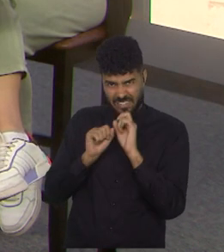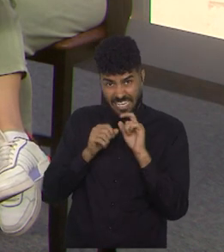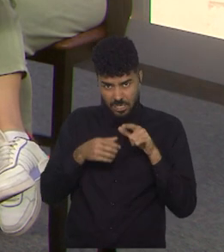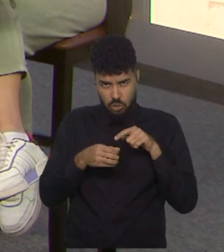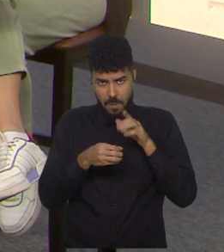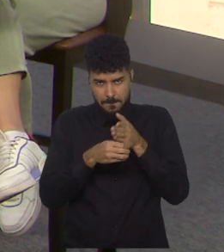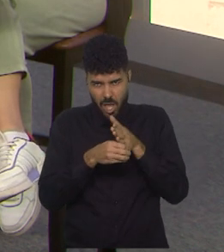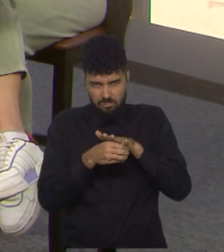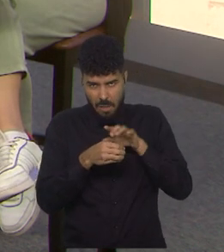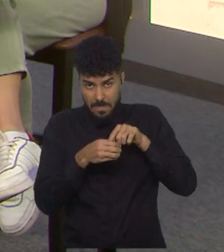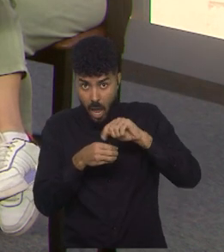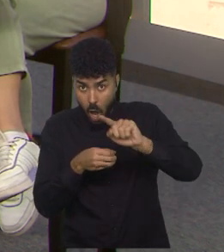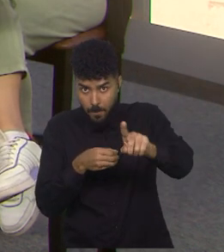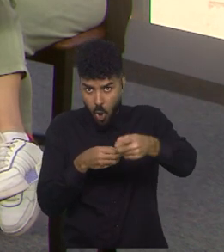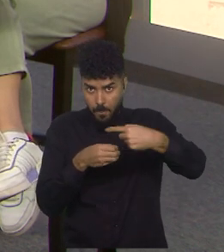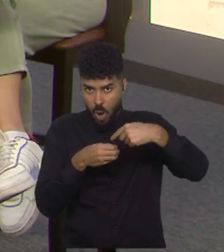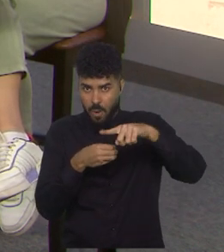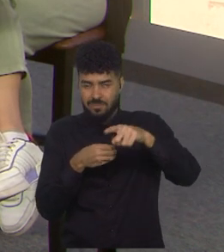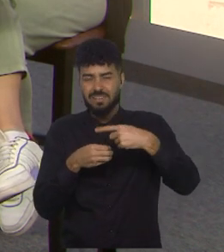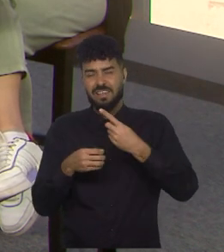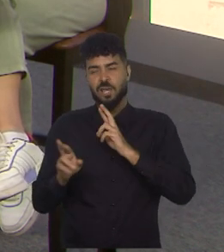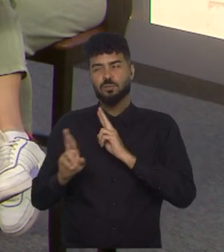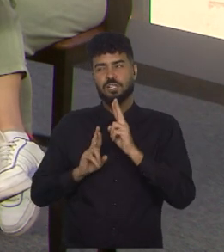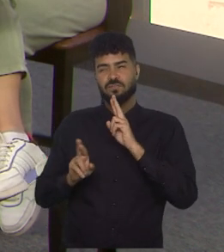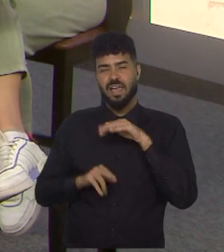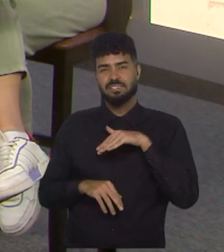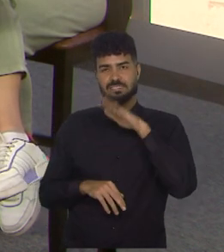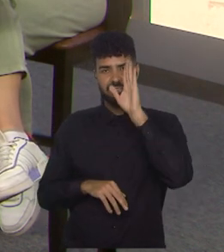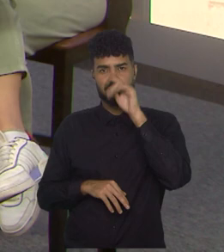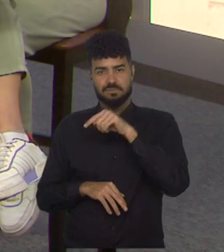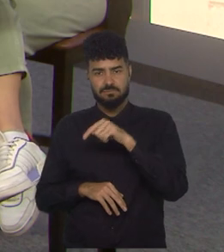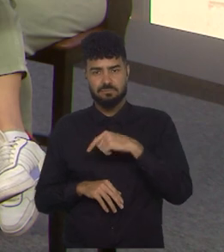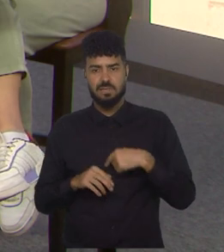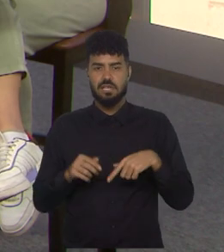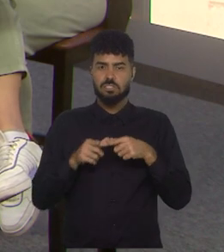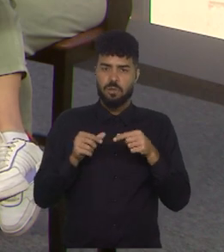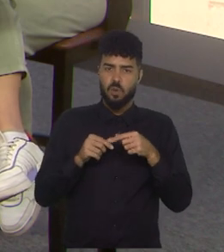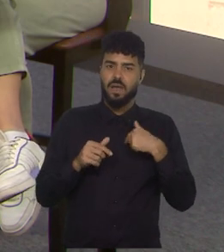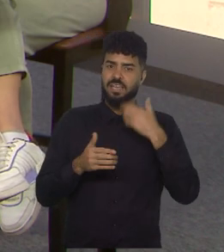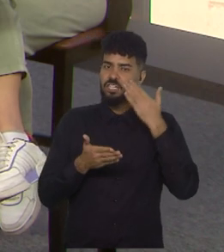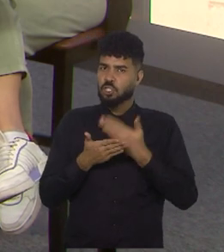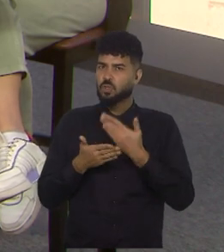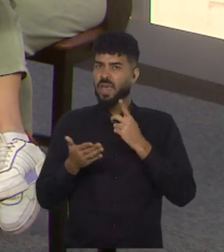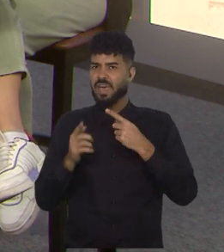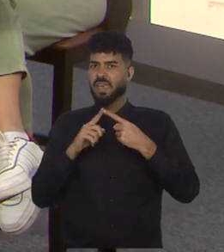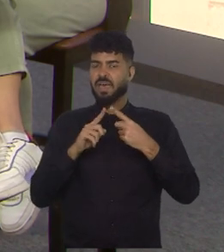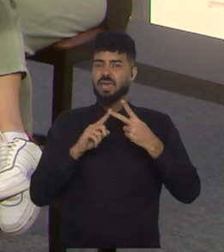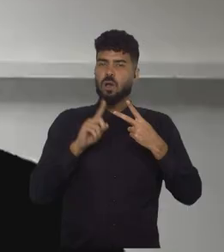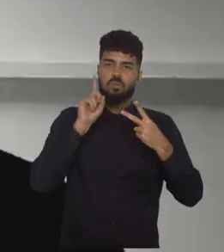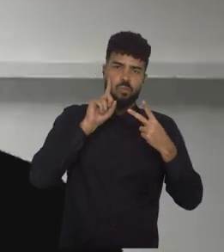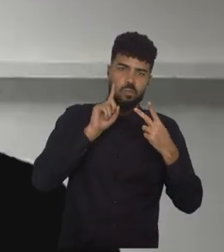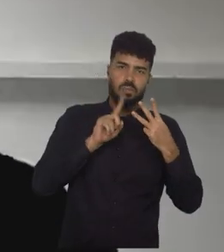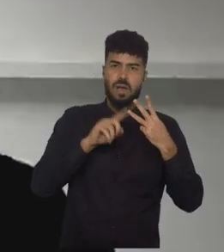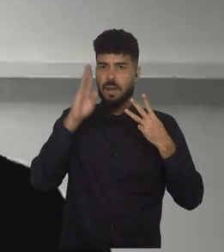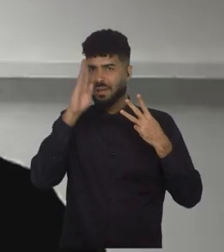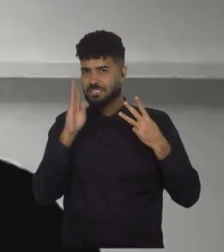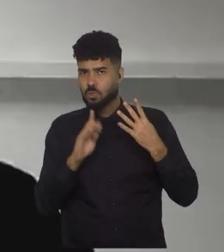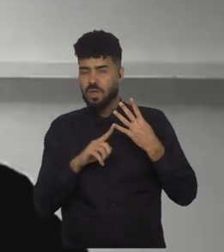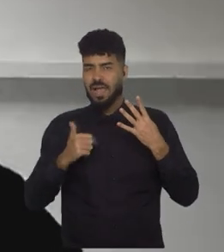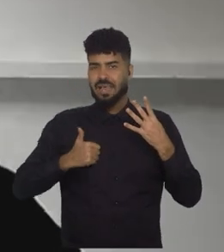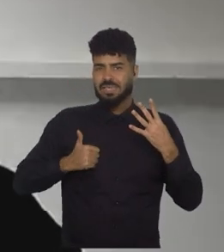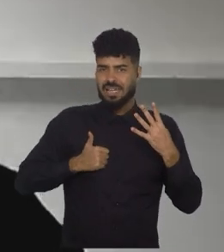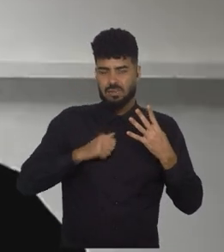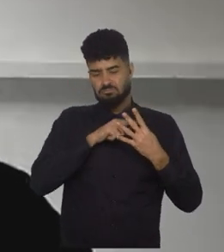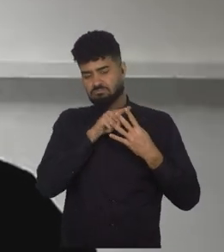tendência é que os resultados cresçam, mas, por exemplo, já conto com Flash Leaves aí com os Estados Unidos, Brasil e Canadá, que para mim foi a melhor